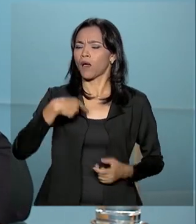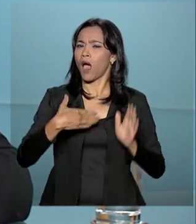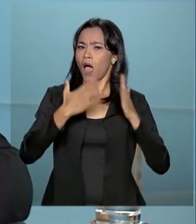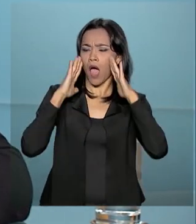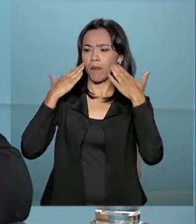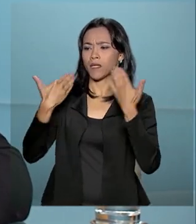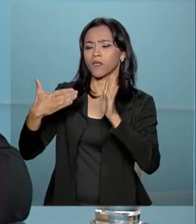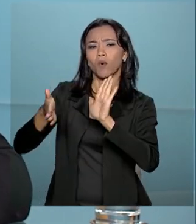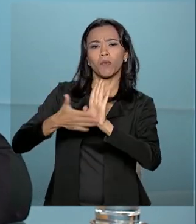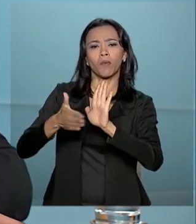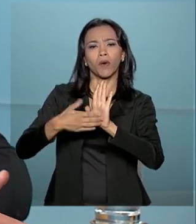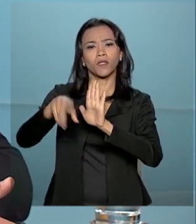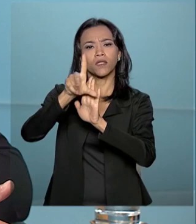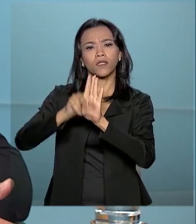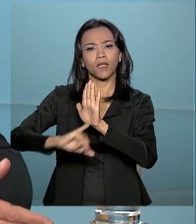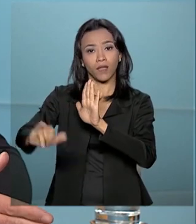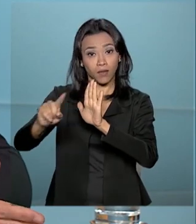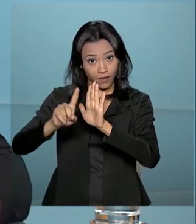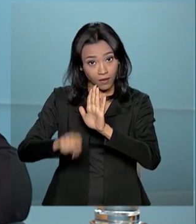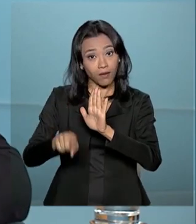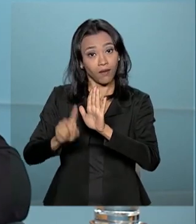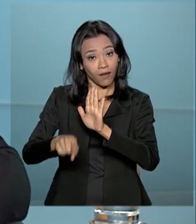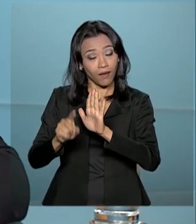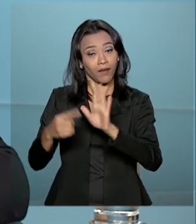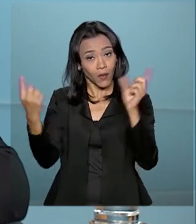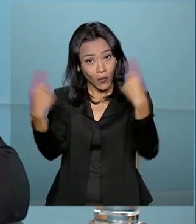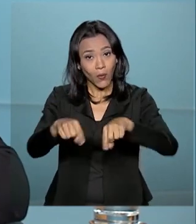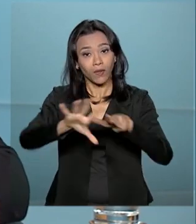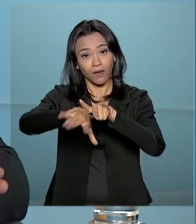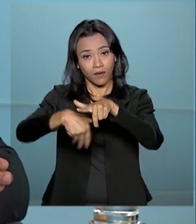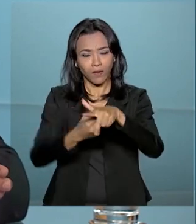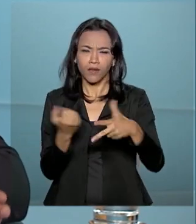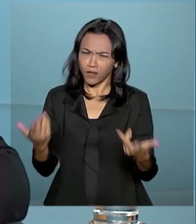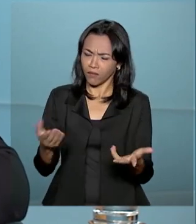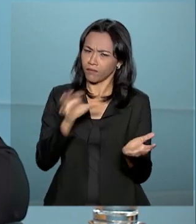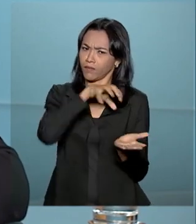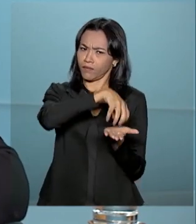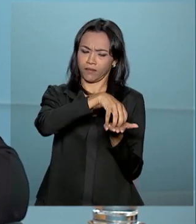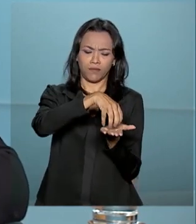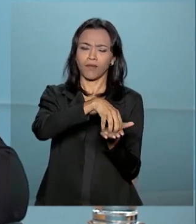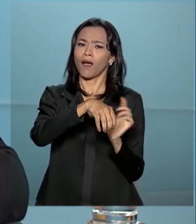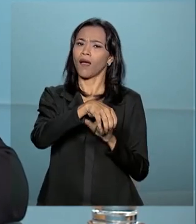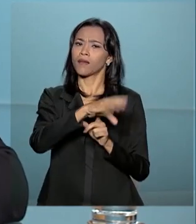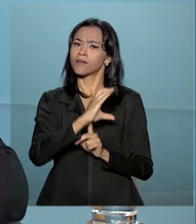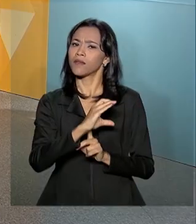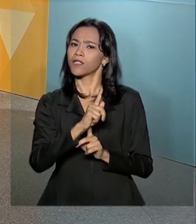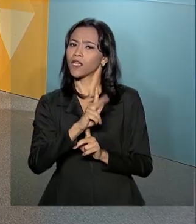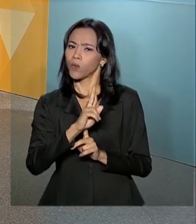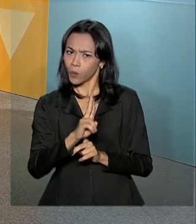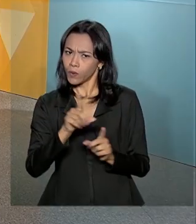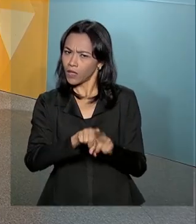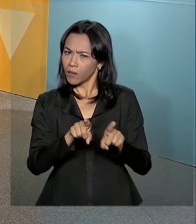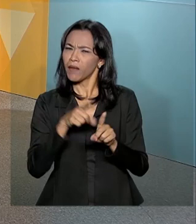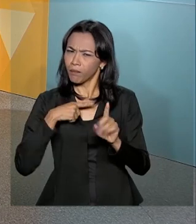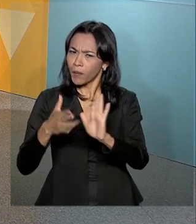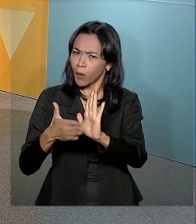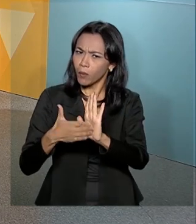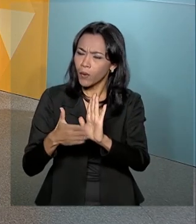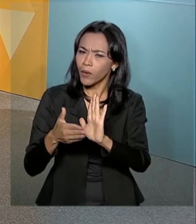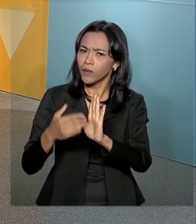proposta de projeto de lei que vai nesse sentido de anticorrupção. A Sérgio também propõe um documento